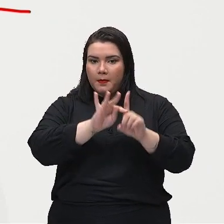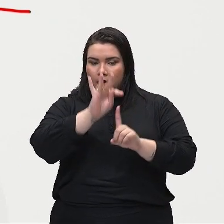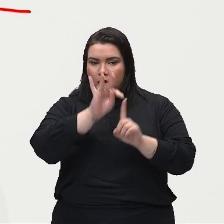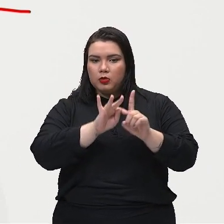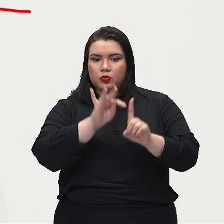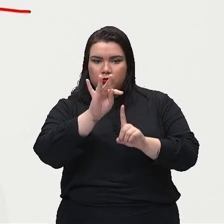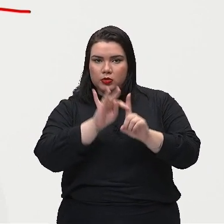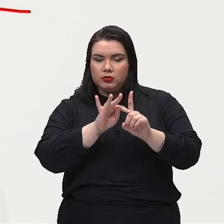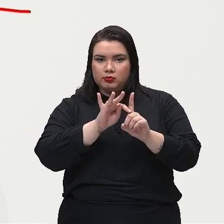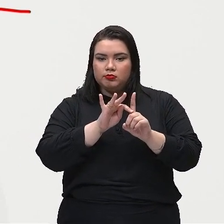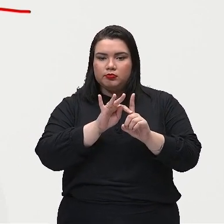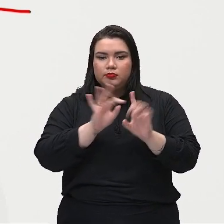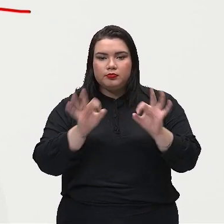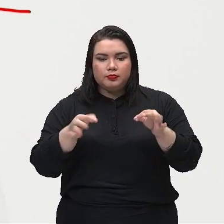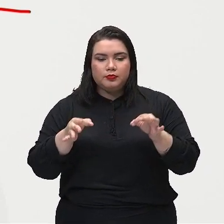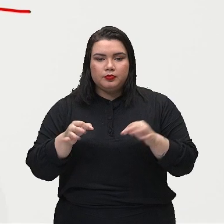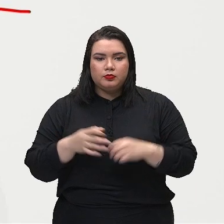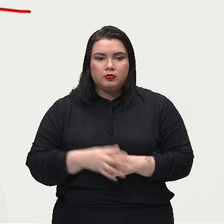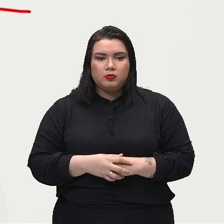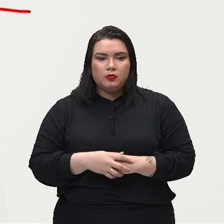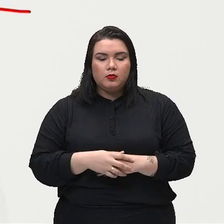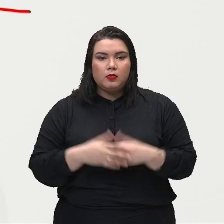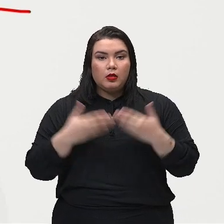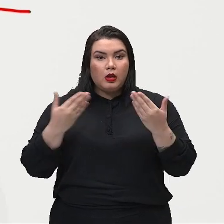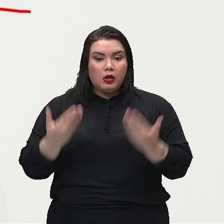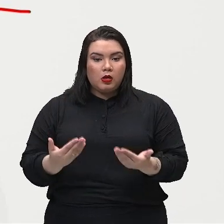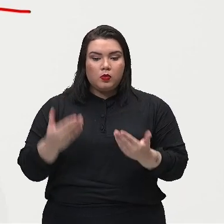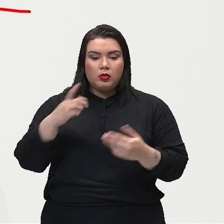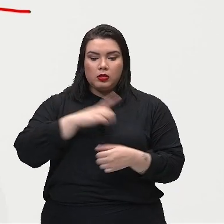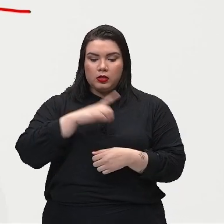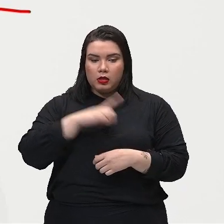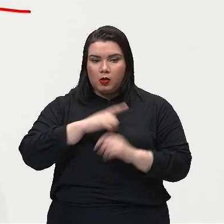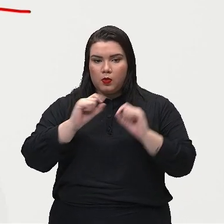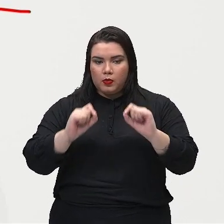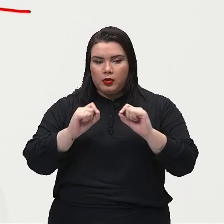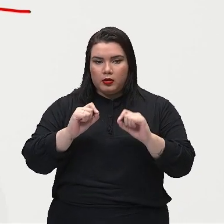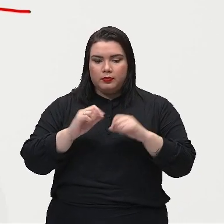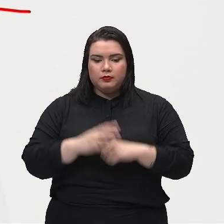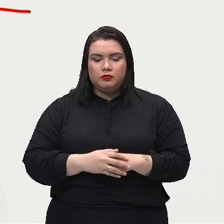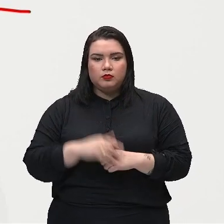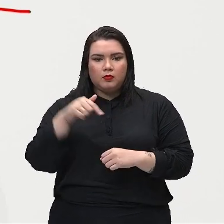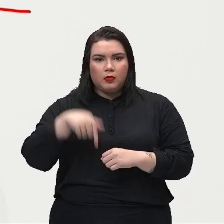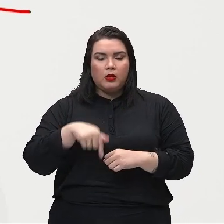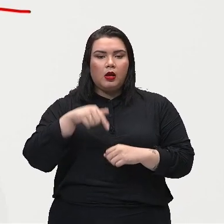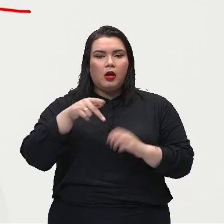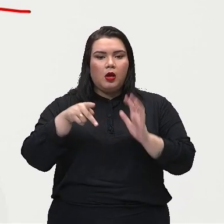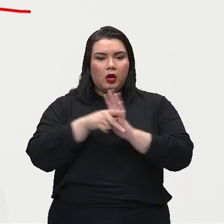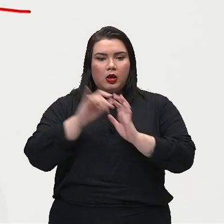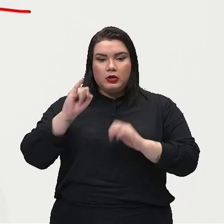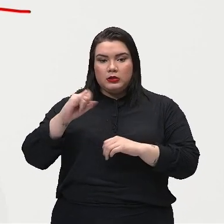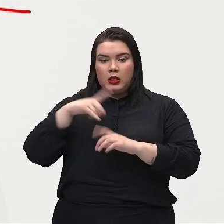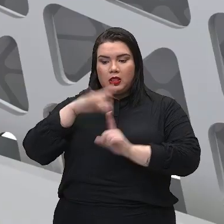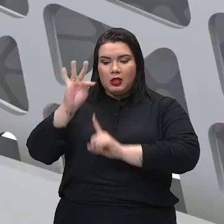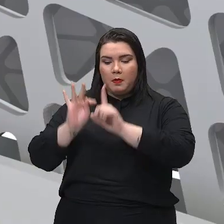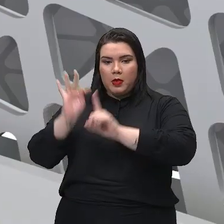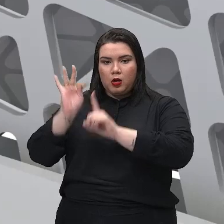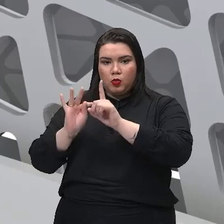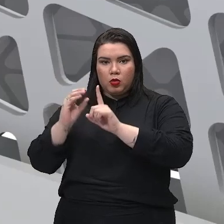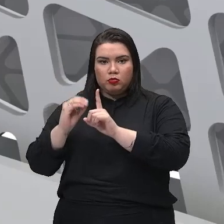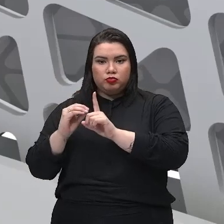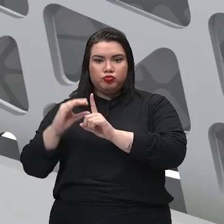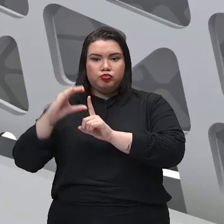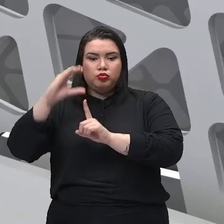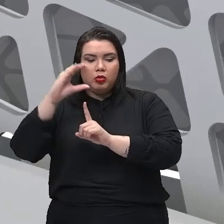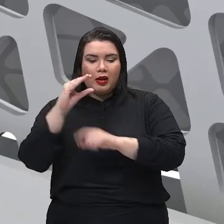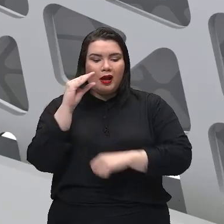ele está inserido, tá? Então, quanto maior a temperatura, maior a quantidade de calor em que este